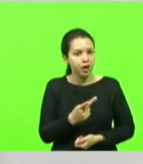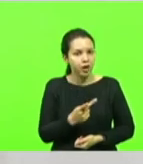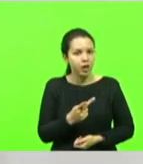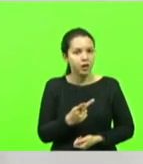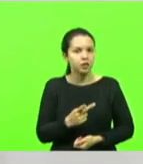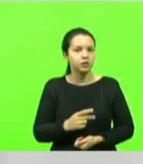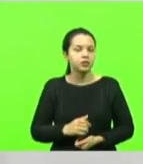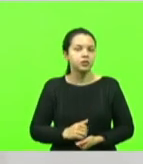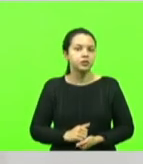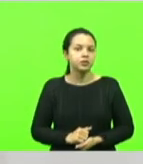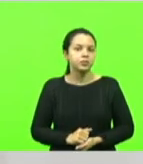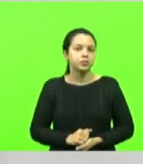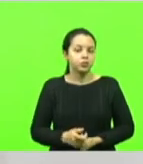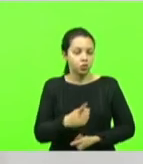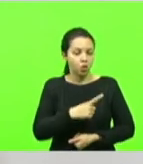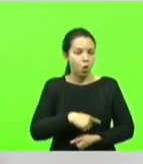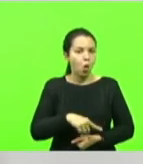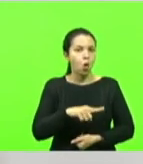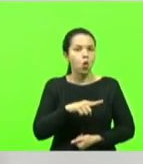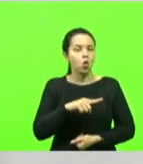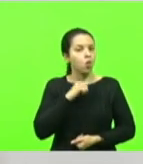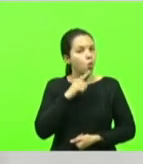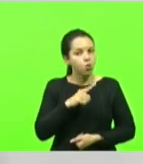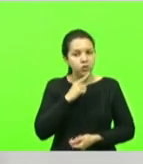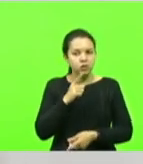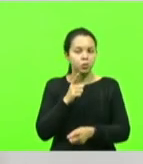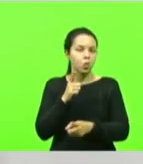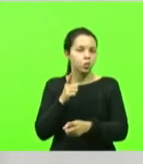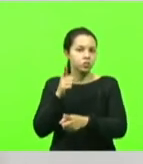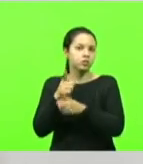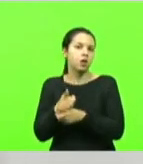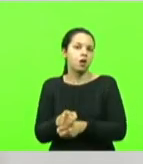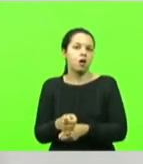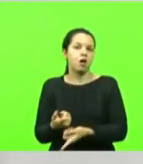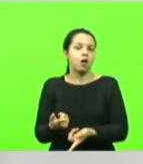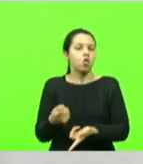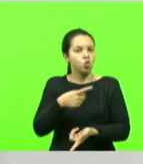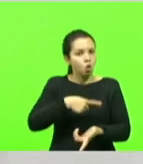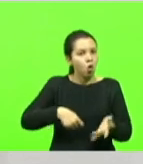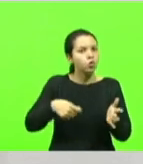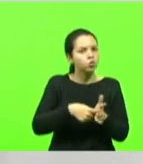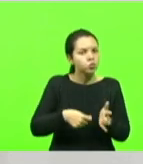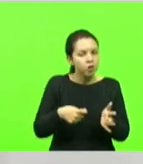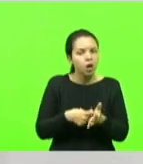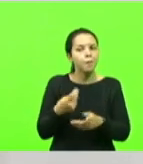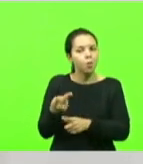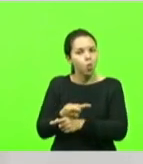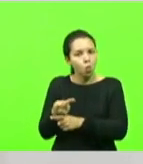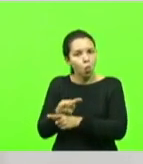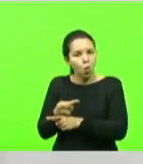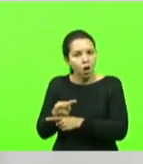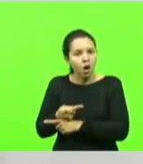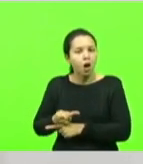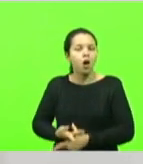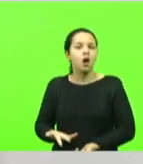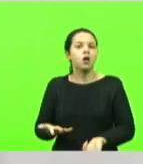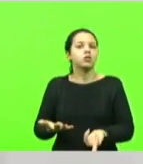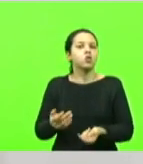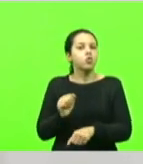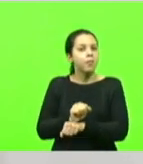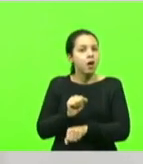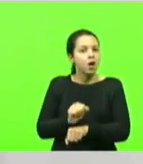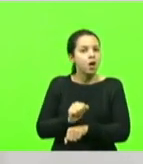Que nós não conseguimos perseguir o dinheiro, que nós estamos lutando, que nós estamos atrás, que nós estamos aguardando uma denúncia do Ministério